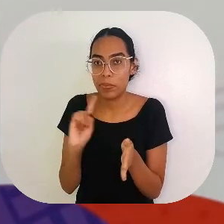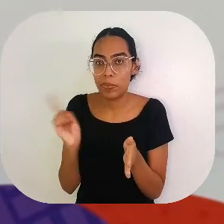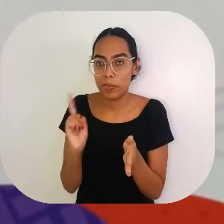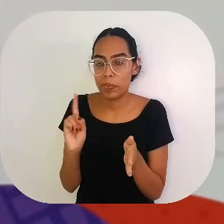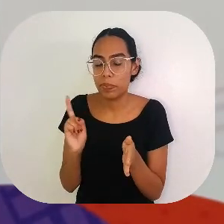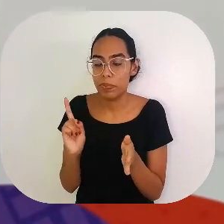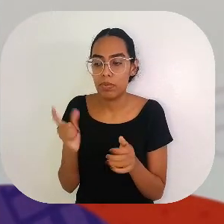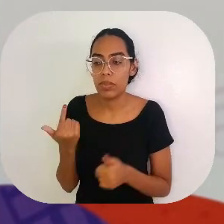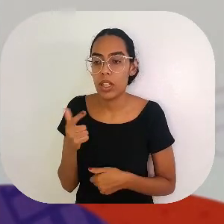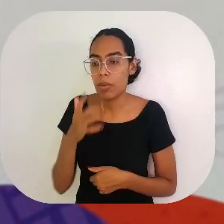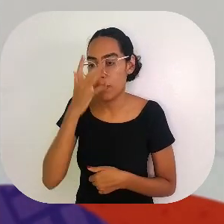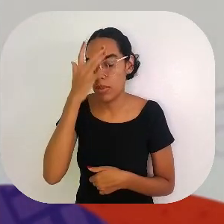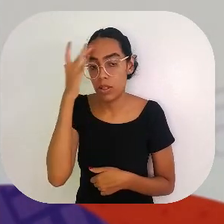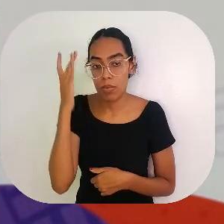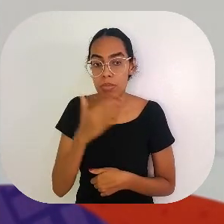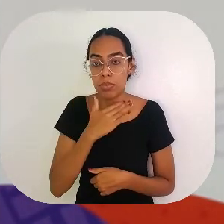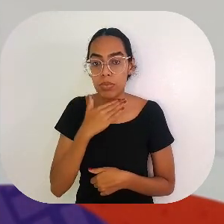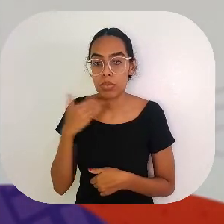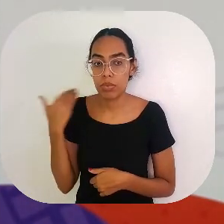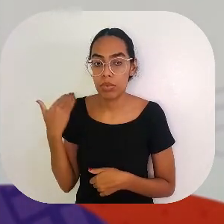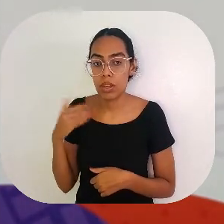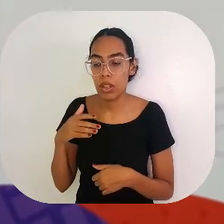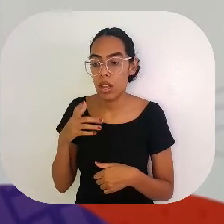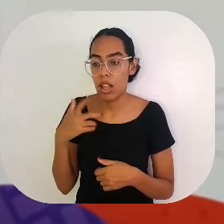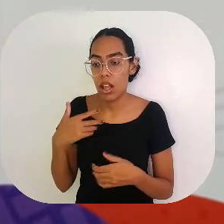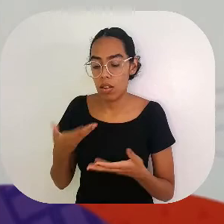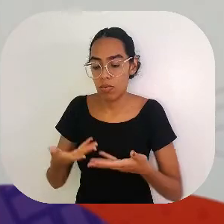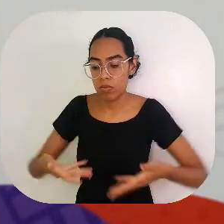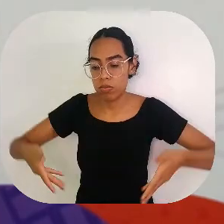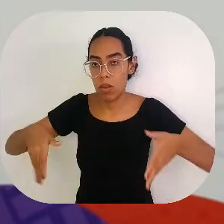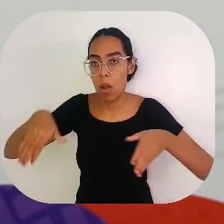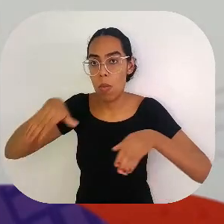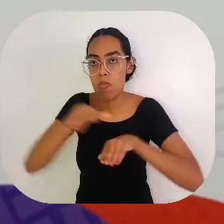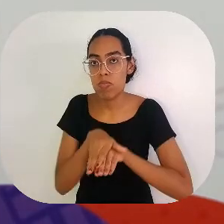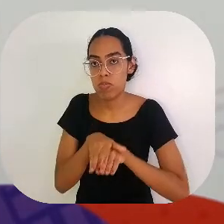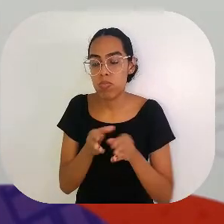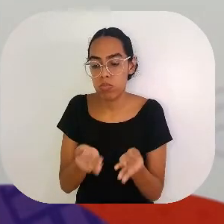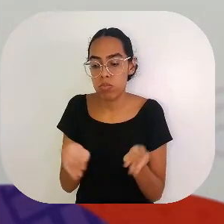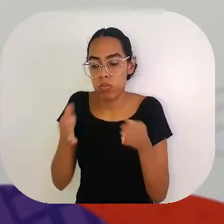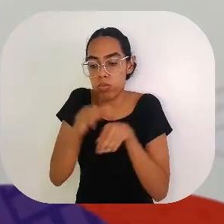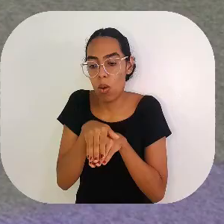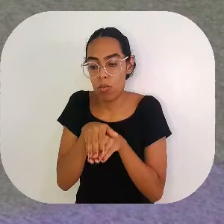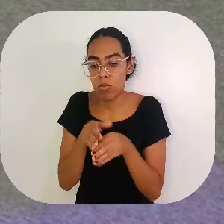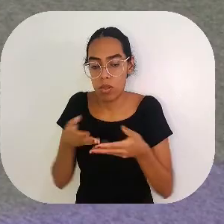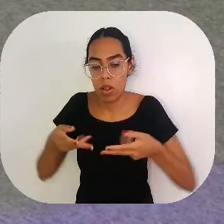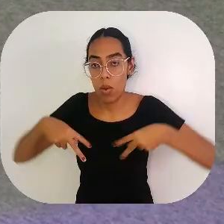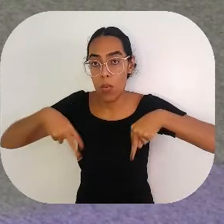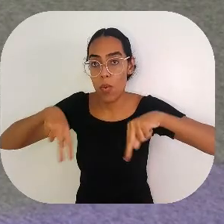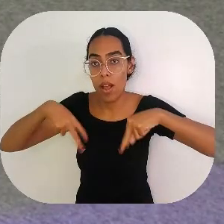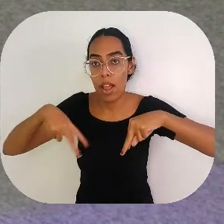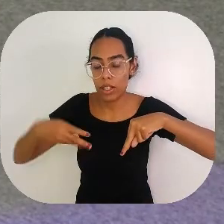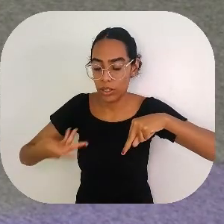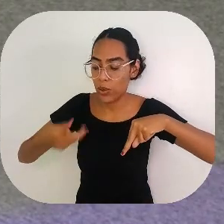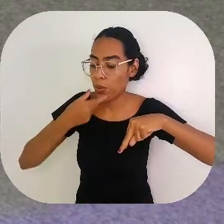de negócio de plano funerário, não. As pessoas morriam mesmo, e levavam, enrolavam numa rede e enterravam. E aí